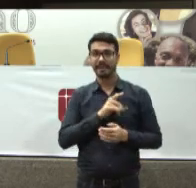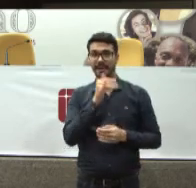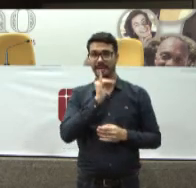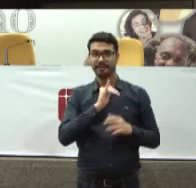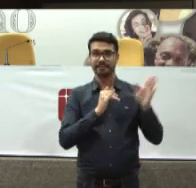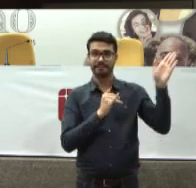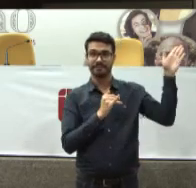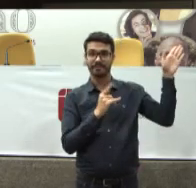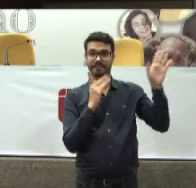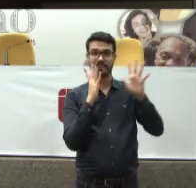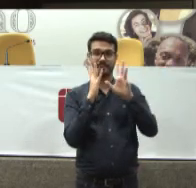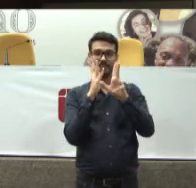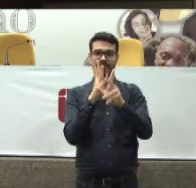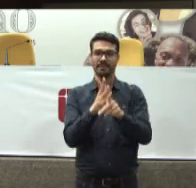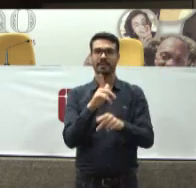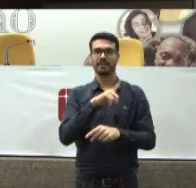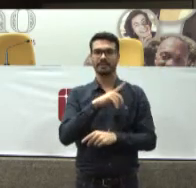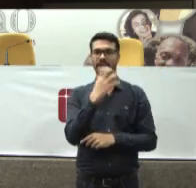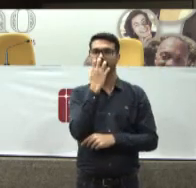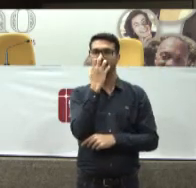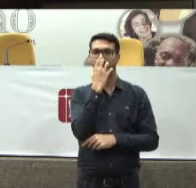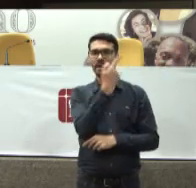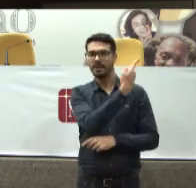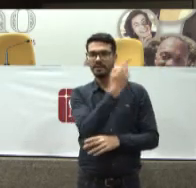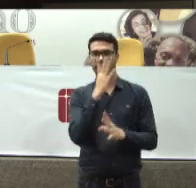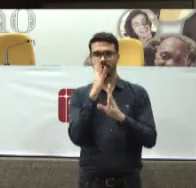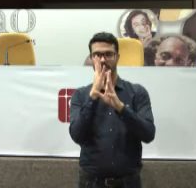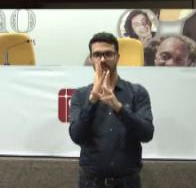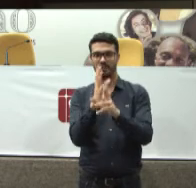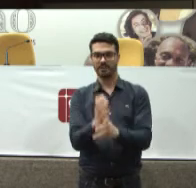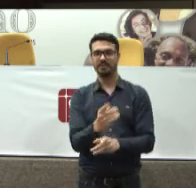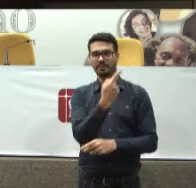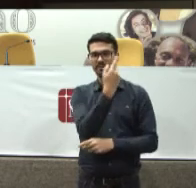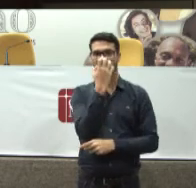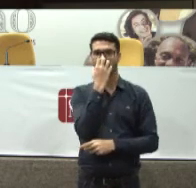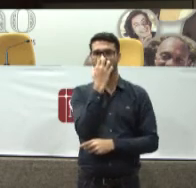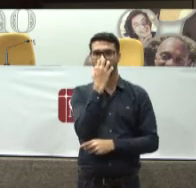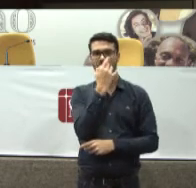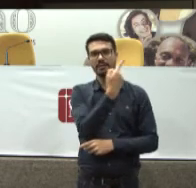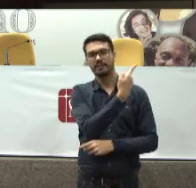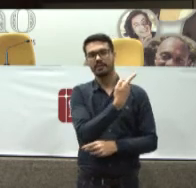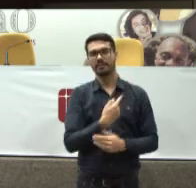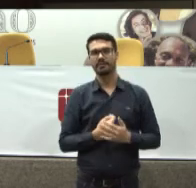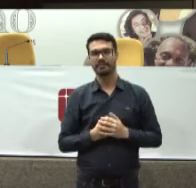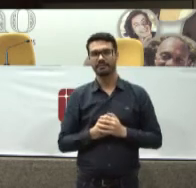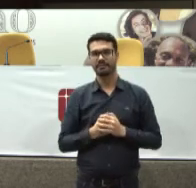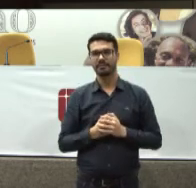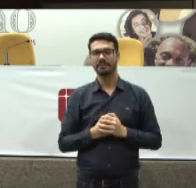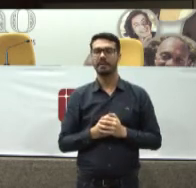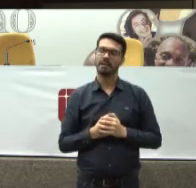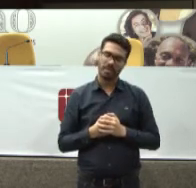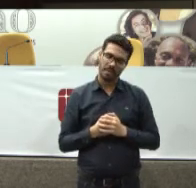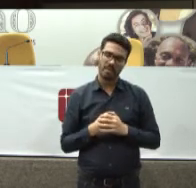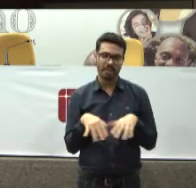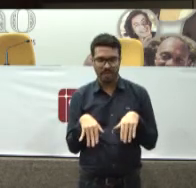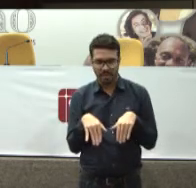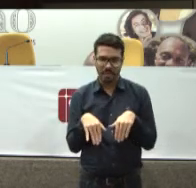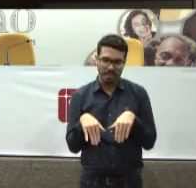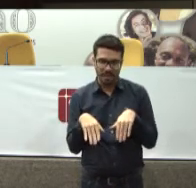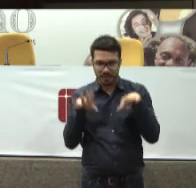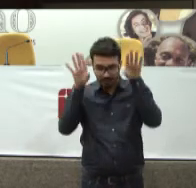SUS Eu escolhi essa aqui Porque tem até um cachorrinho Na fila Aqui também Bonitinho Olha como ele Ele está Melancólico Assim